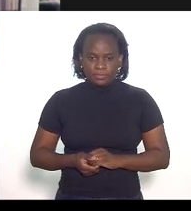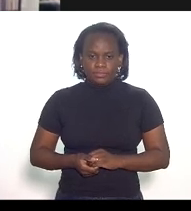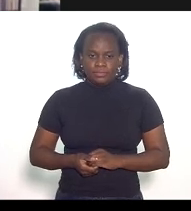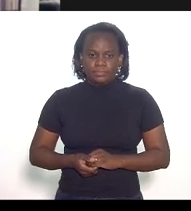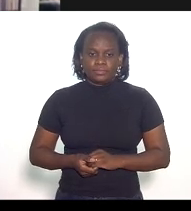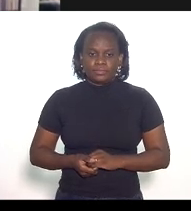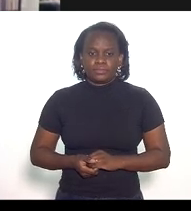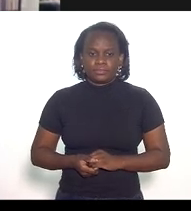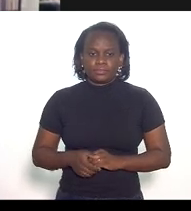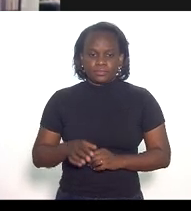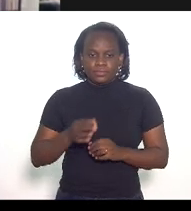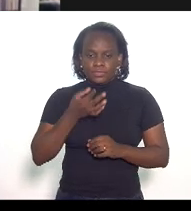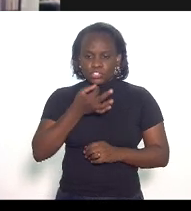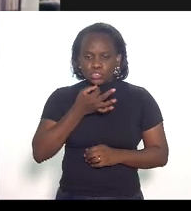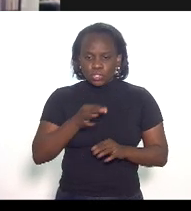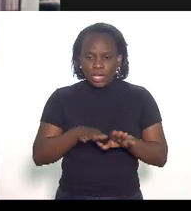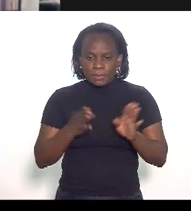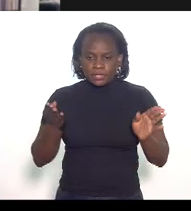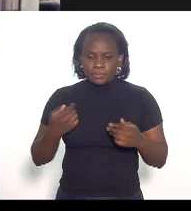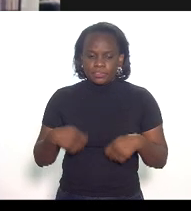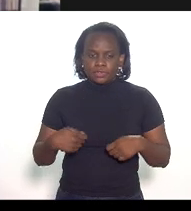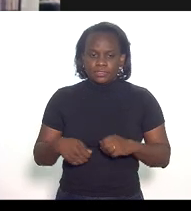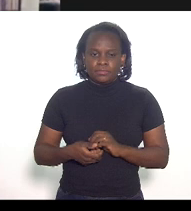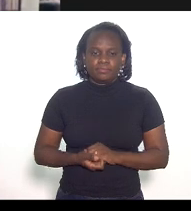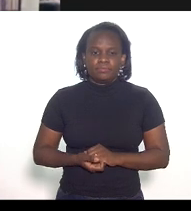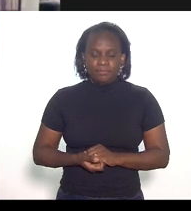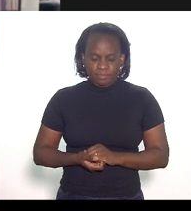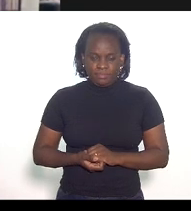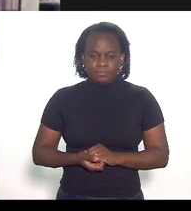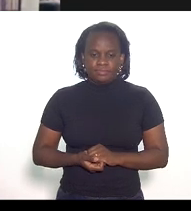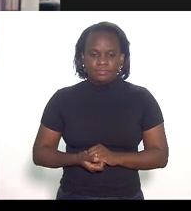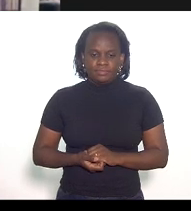Abre seu som João Bosco Abre seu som